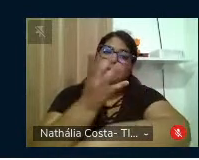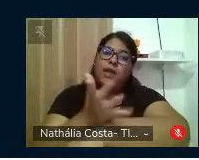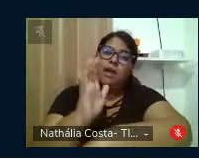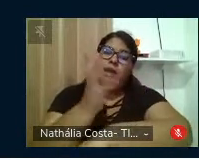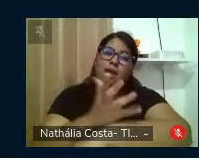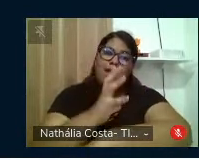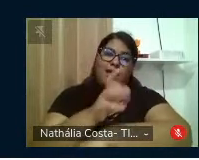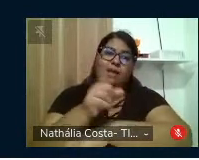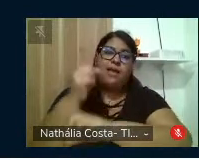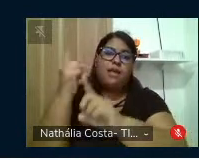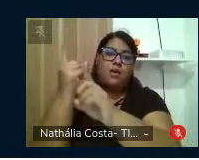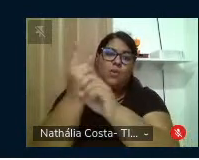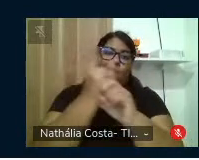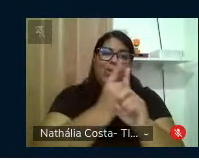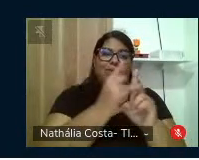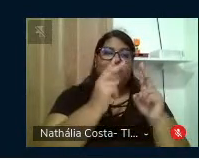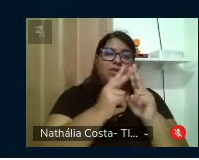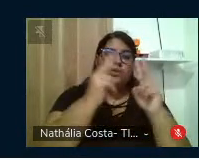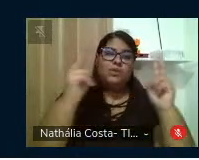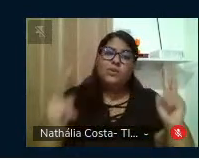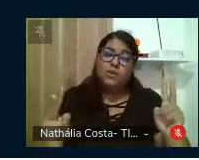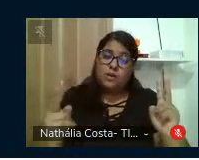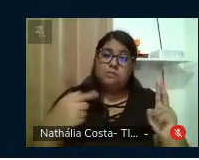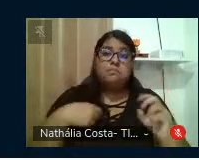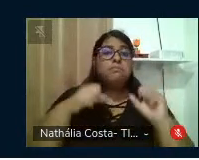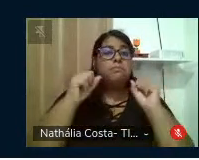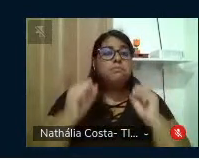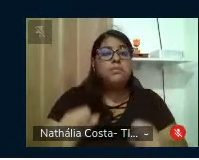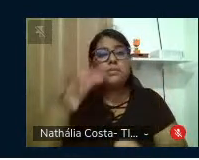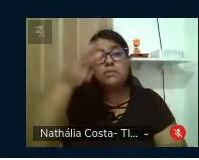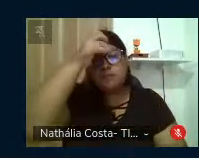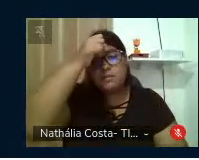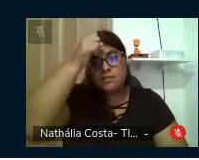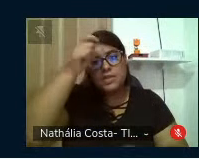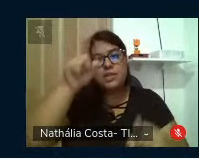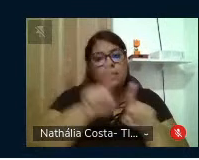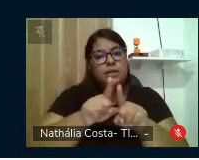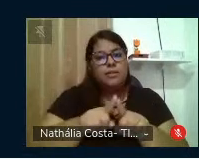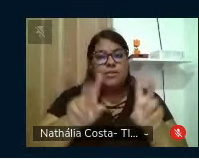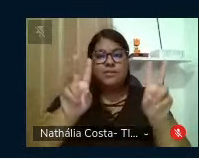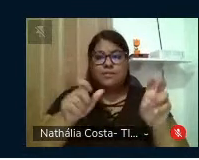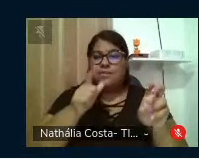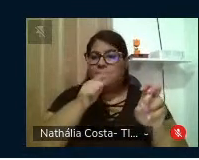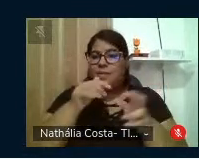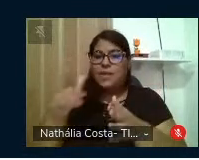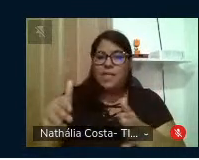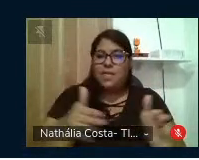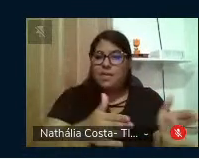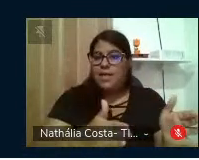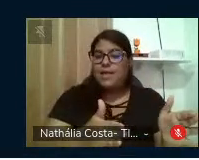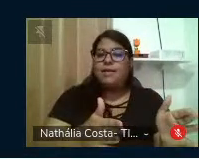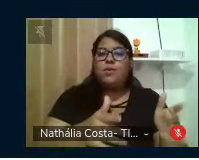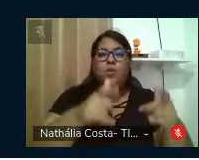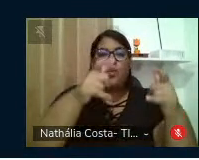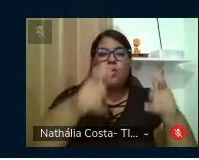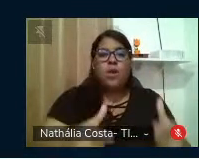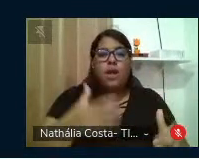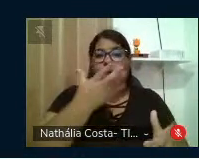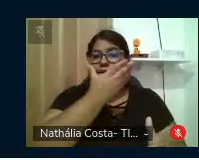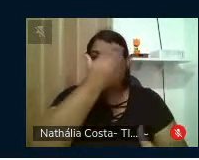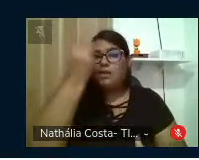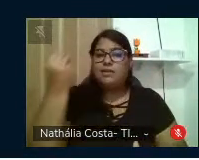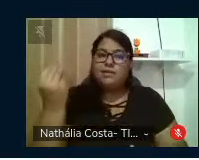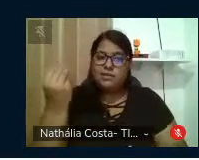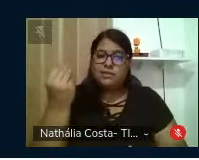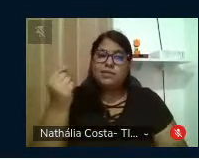durante esses encontros virtuais. Eu pude aprender também bastante sobre o Rio Capivaribe, como por mais atacado e esquecido que ele